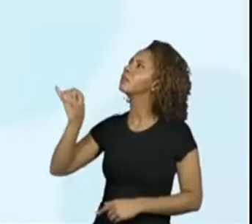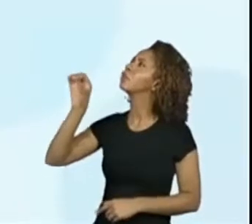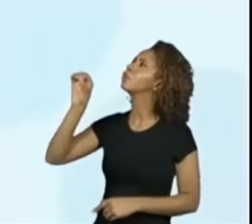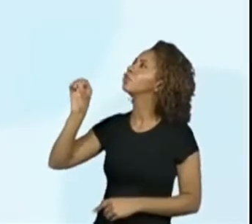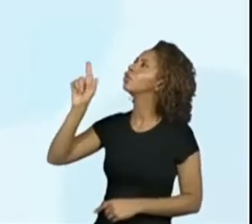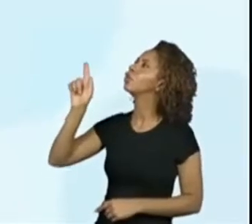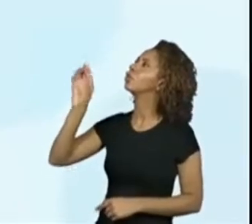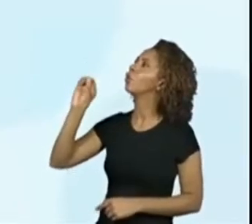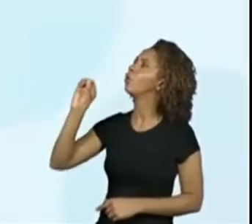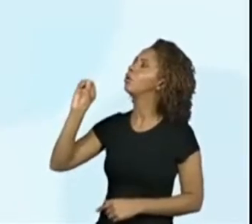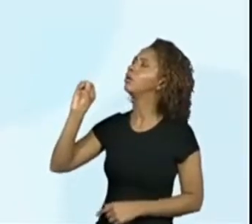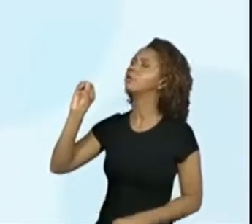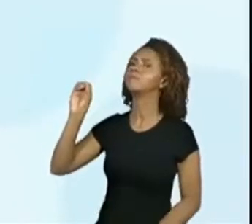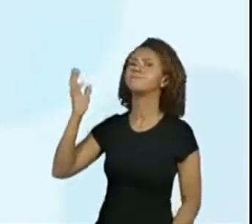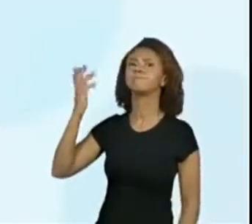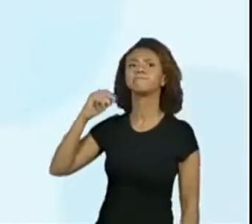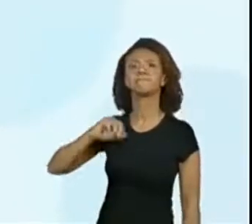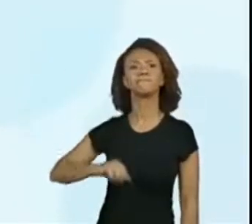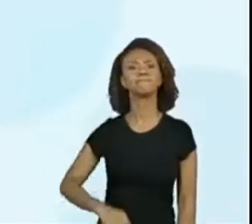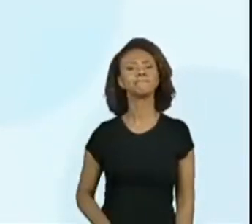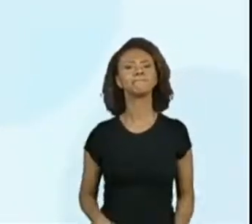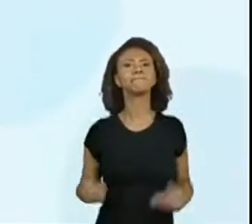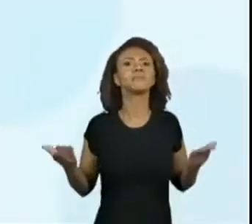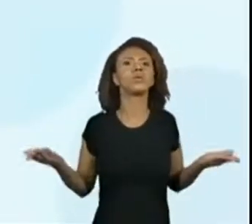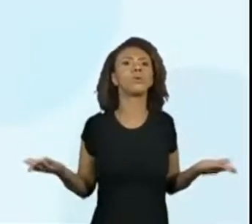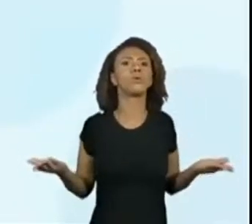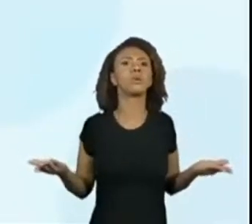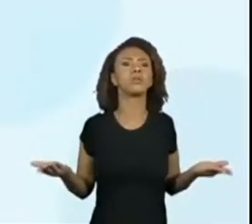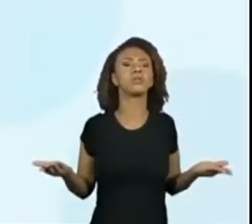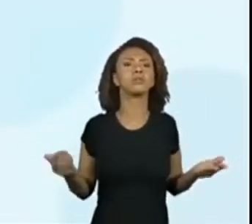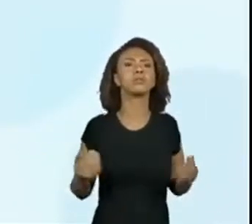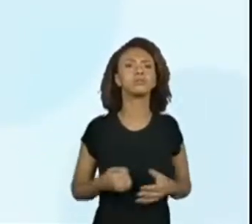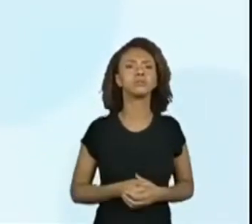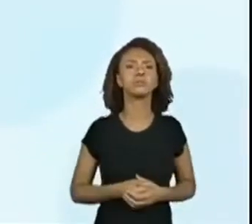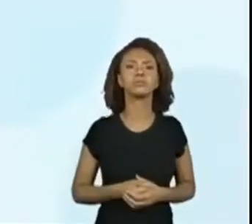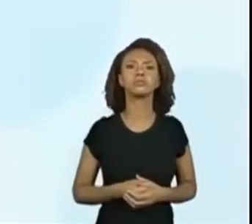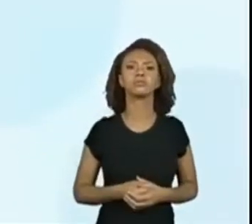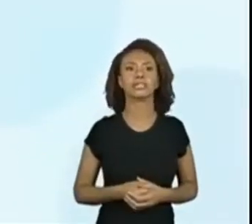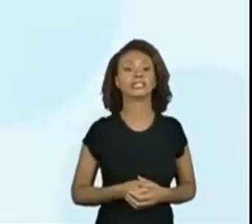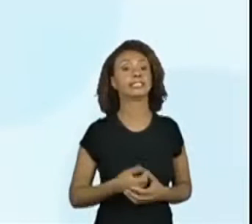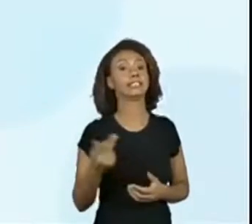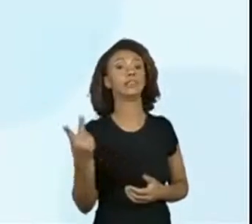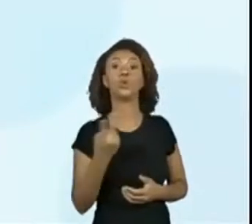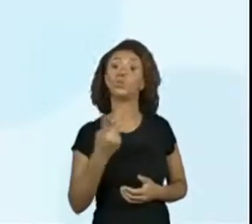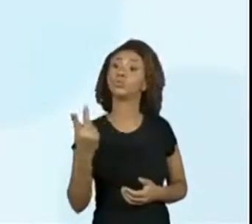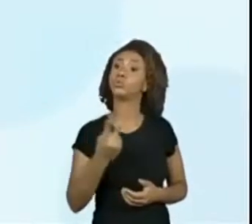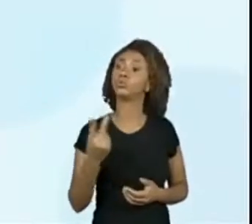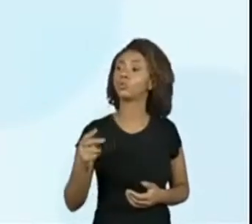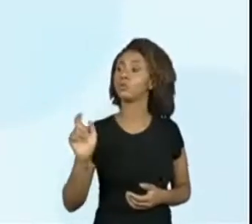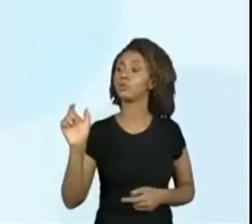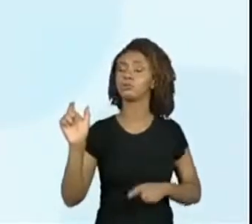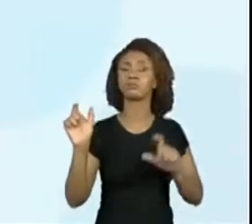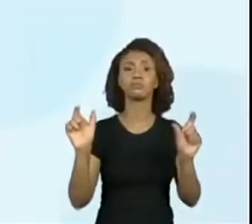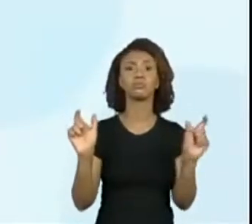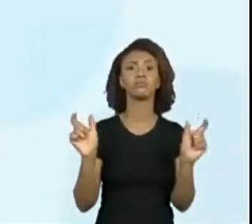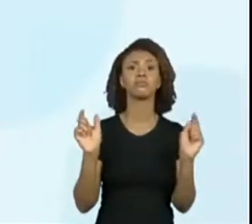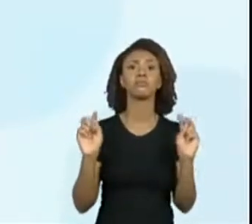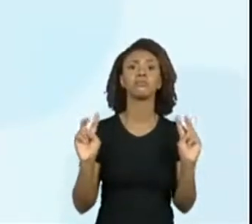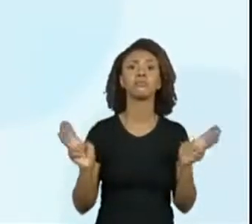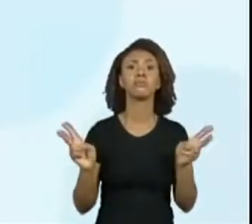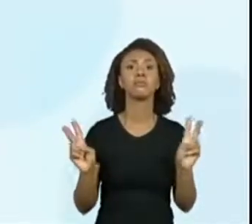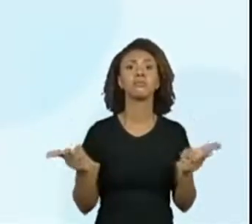Jogo. E agora, com? Essas duas brincadeiras começam iguais, né? Começam iguais.